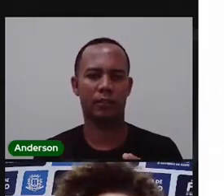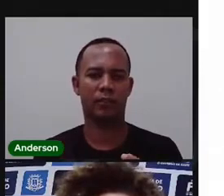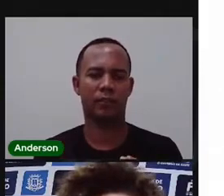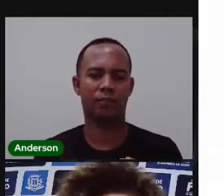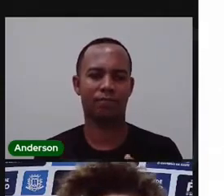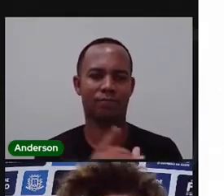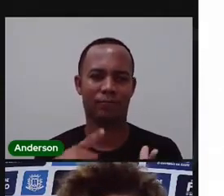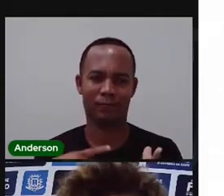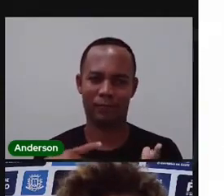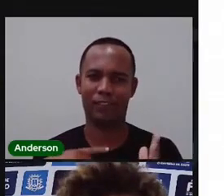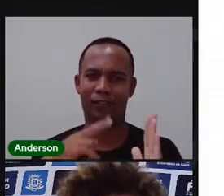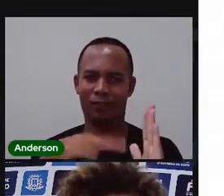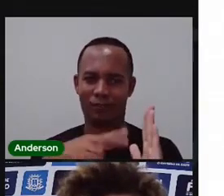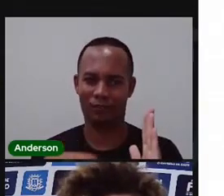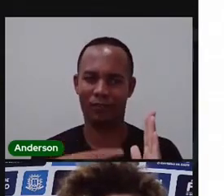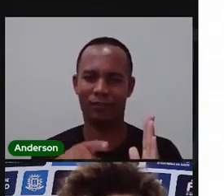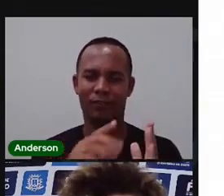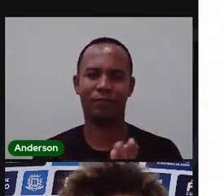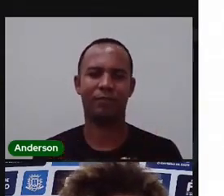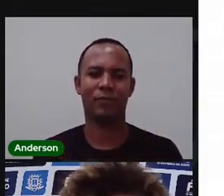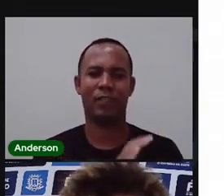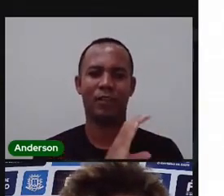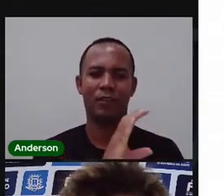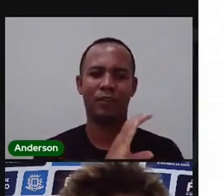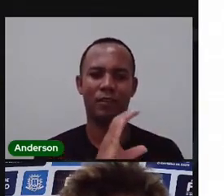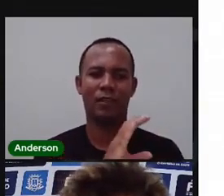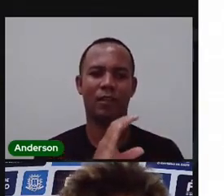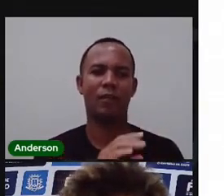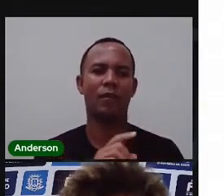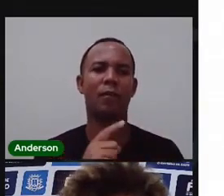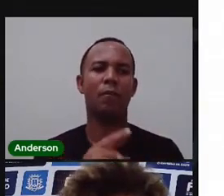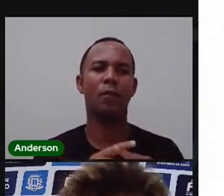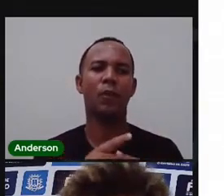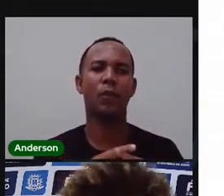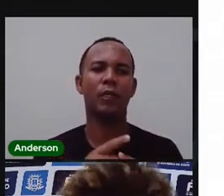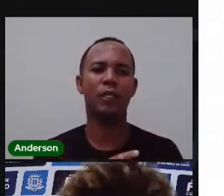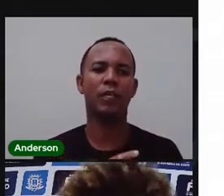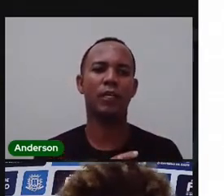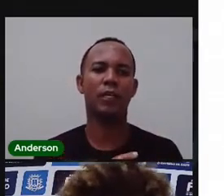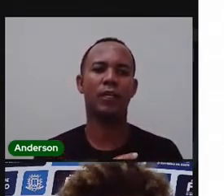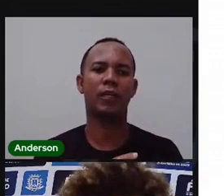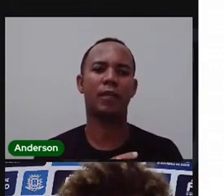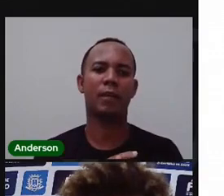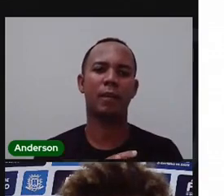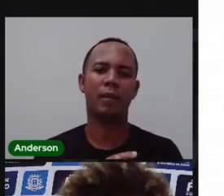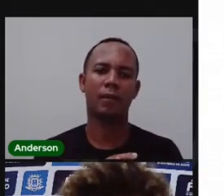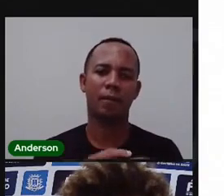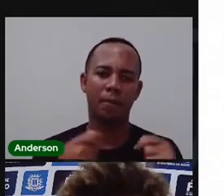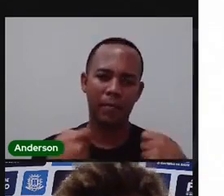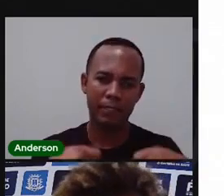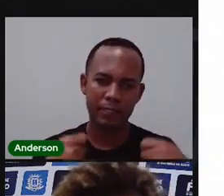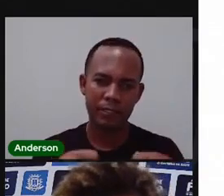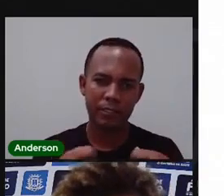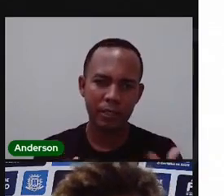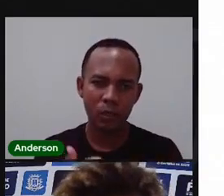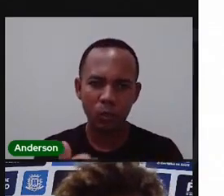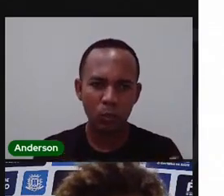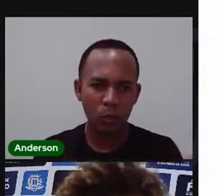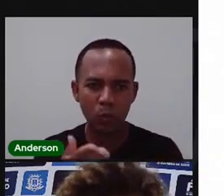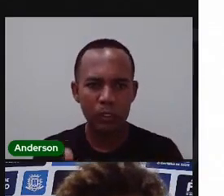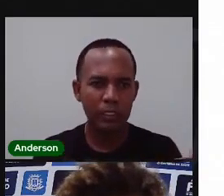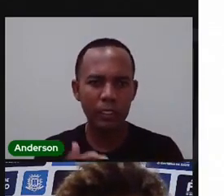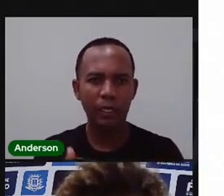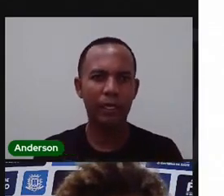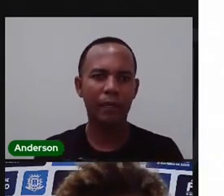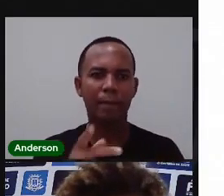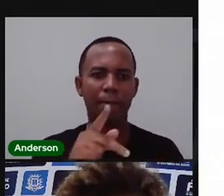Tá? Letra C. Porque o patrimônio cultural, ele deve ser preservado. Por a gente tem que preservar